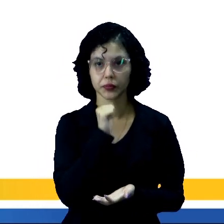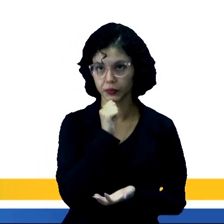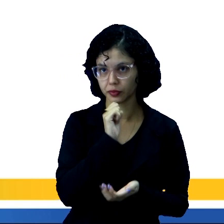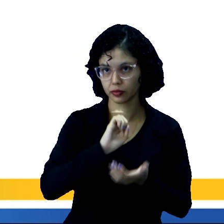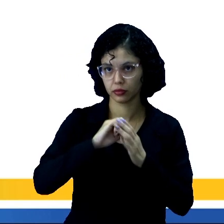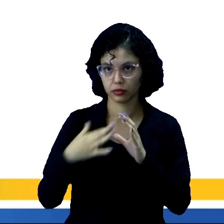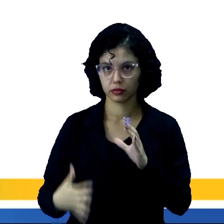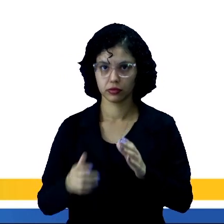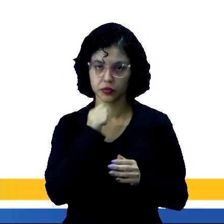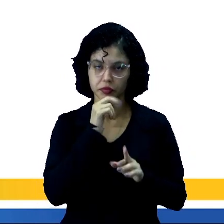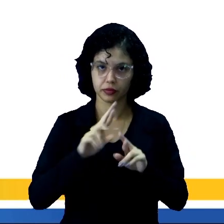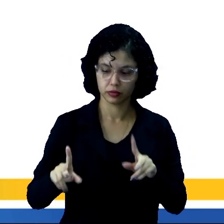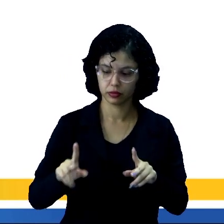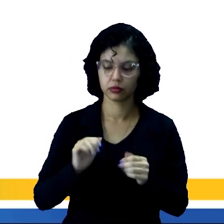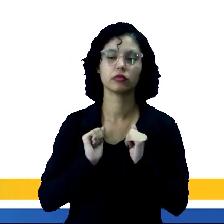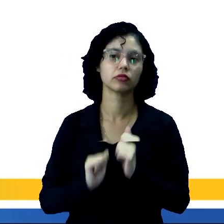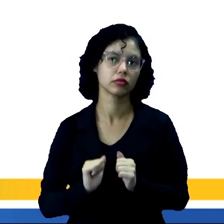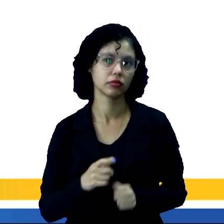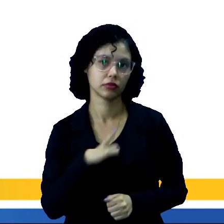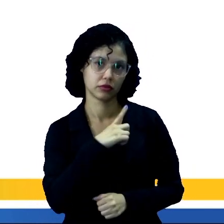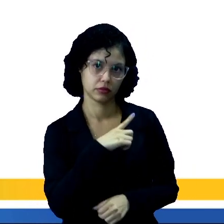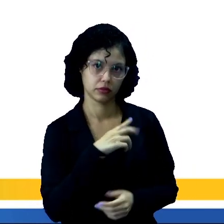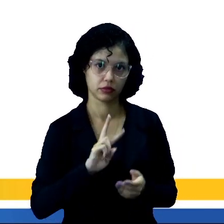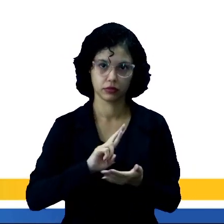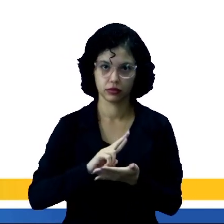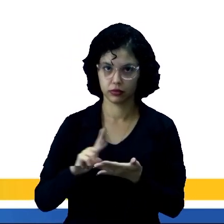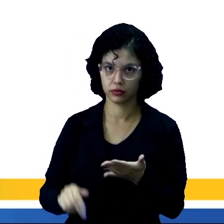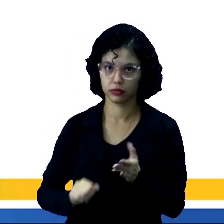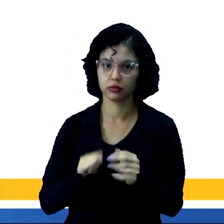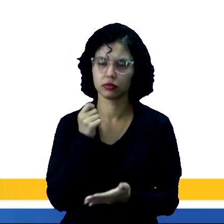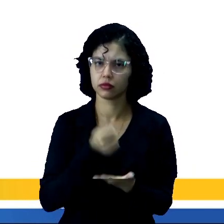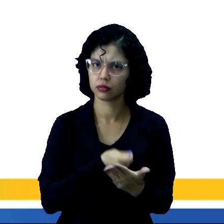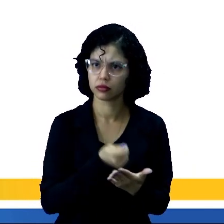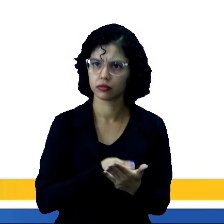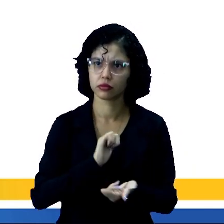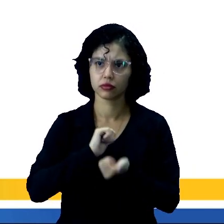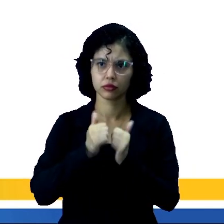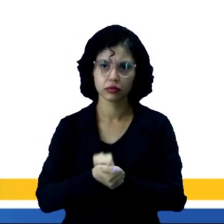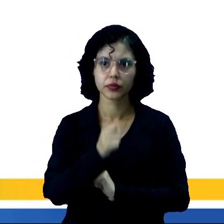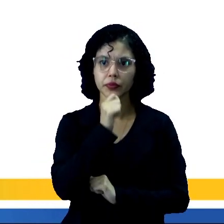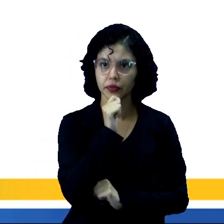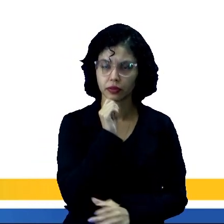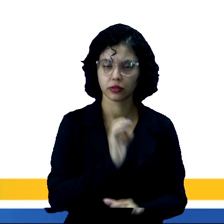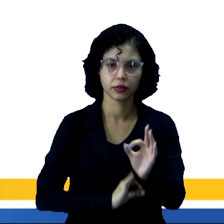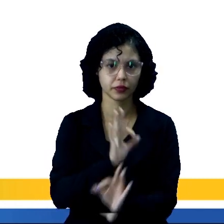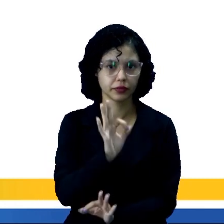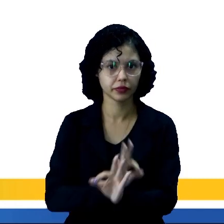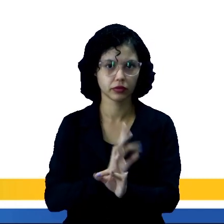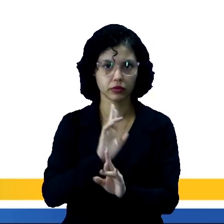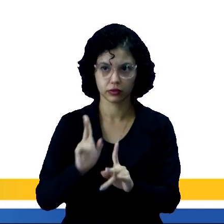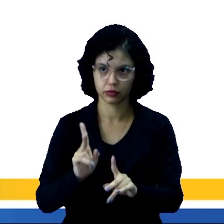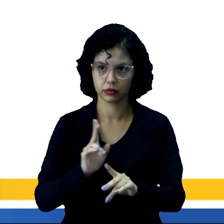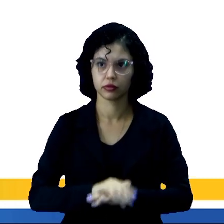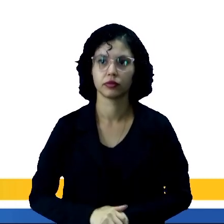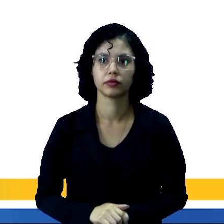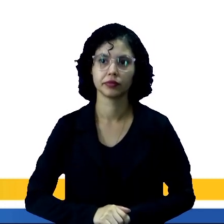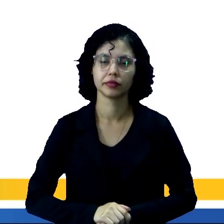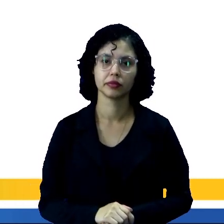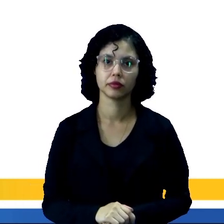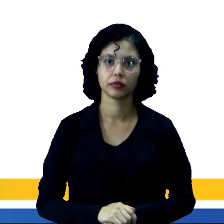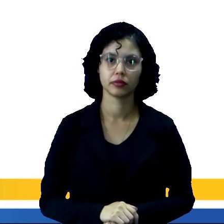características diferentes, também vão exigir aí desses povos adaptações e organizações diferentes. Ou seja,